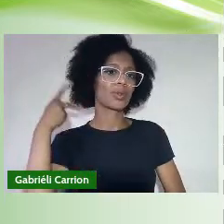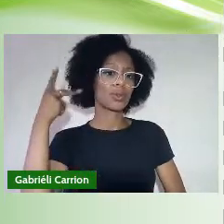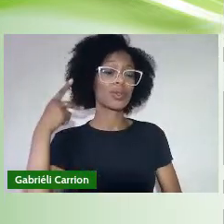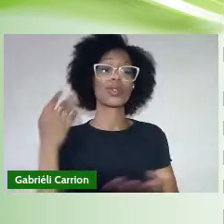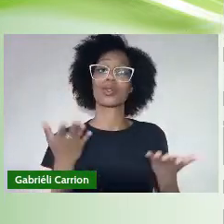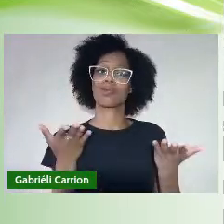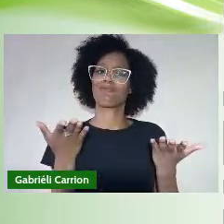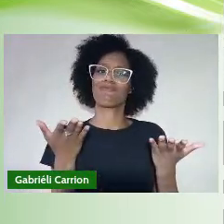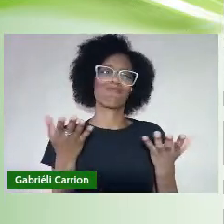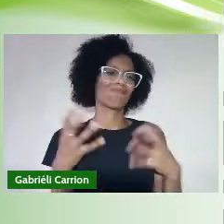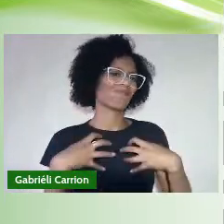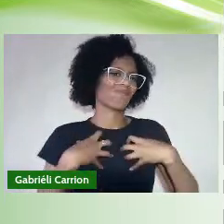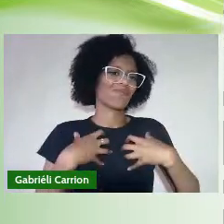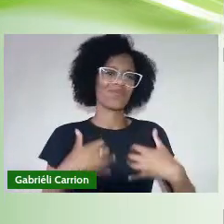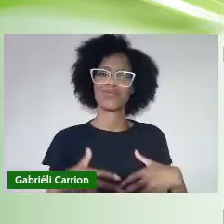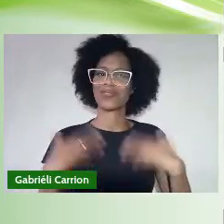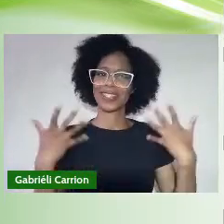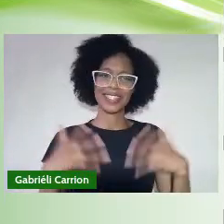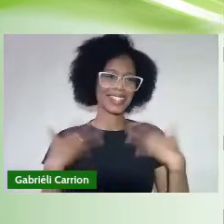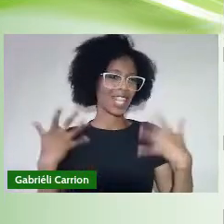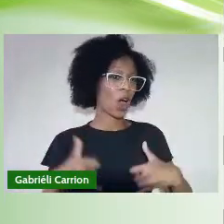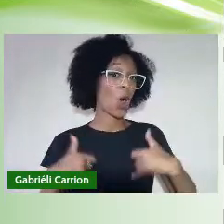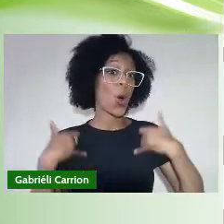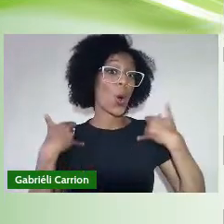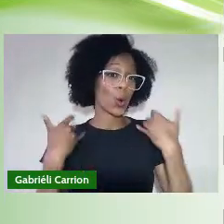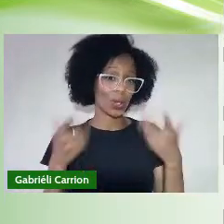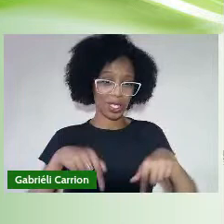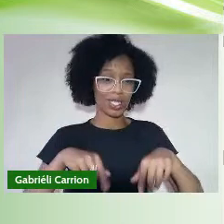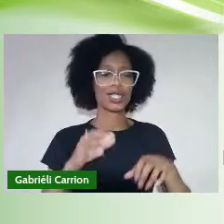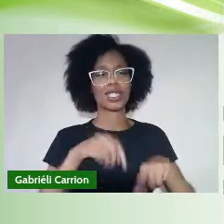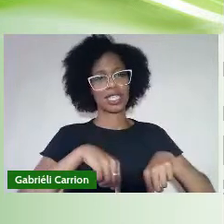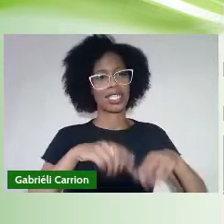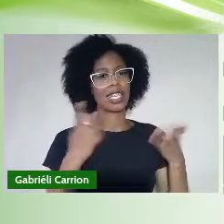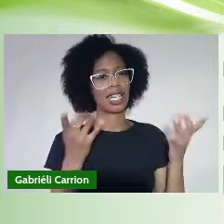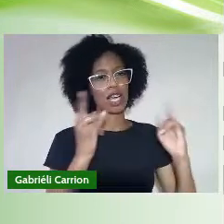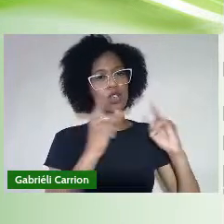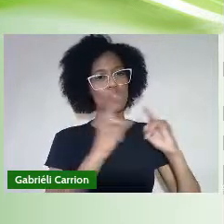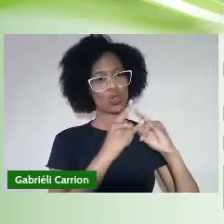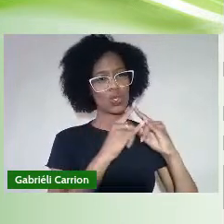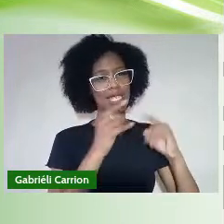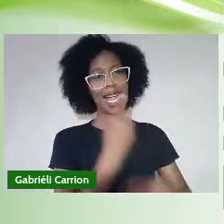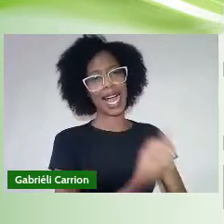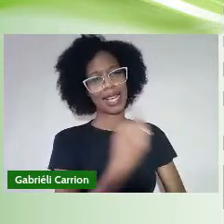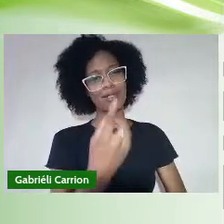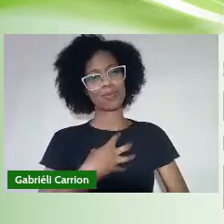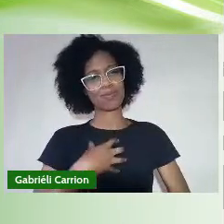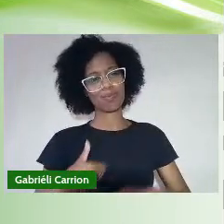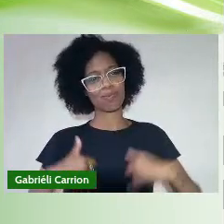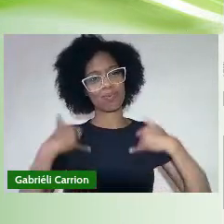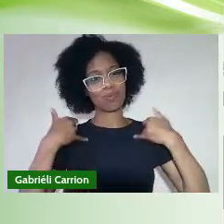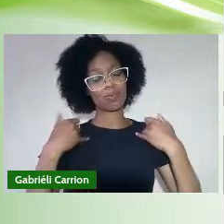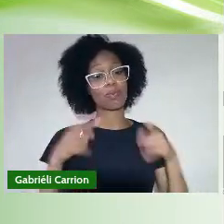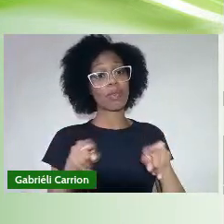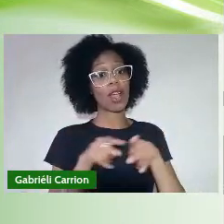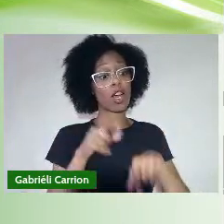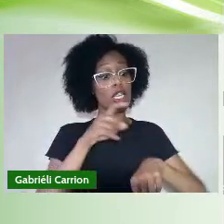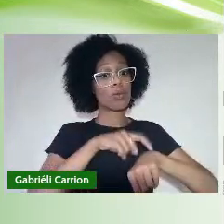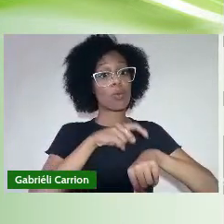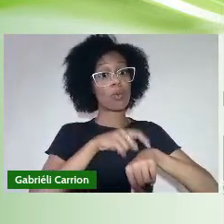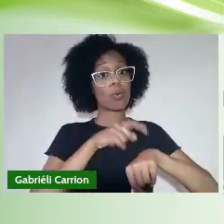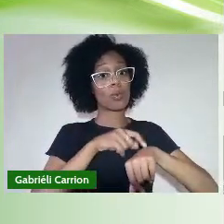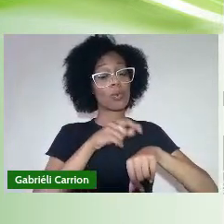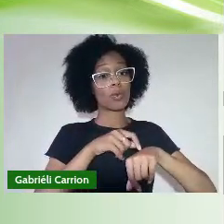muita alegria E orgulho Para essa instituição Para cada um De nós Nesse momento Me dirijo Aos